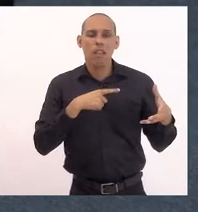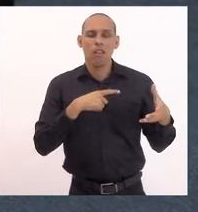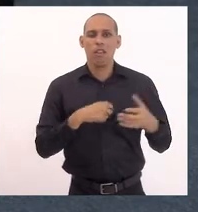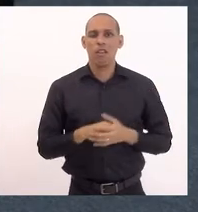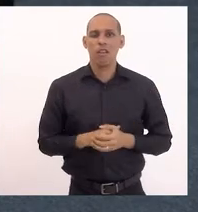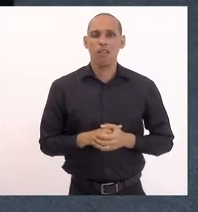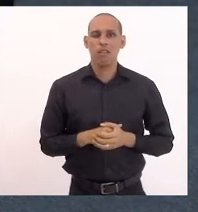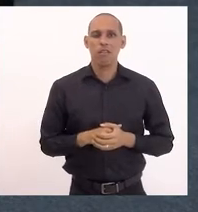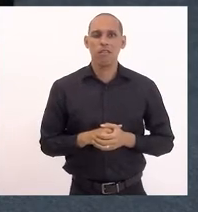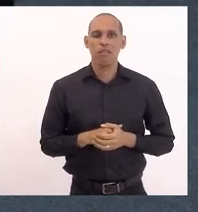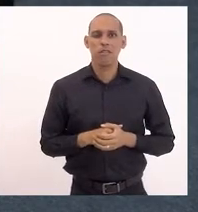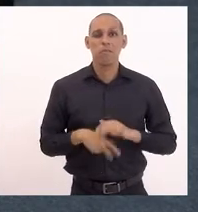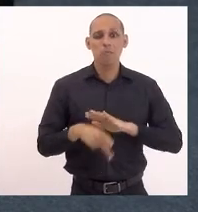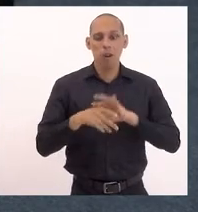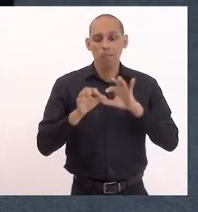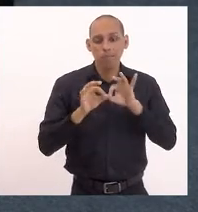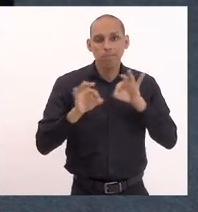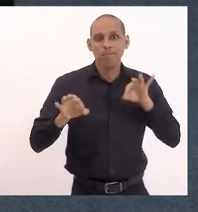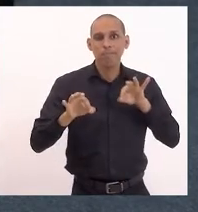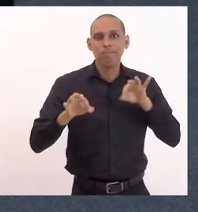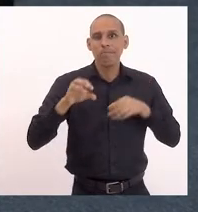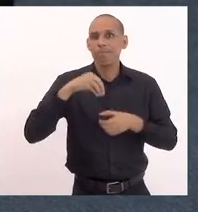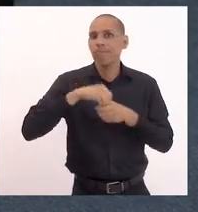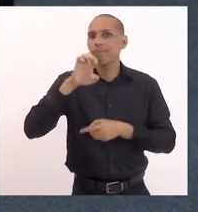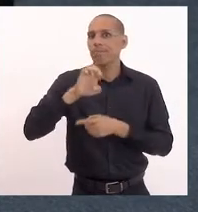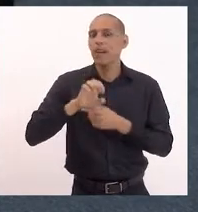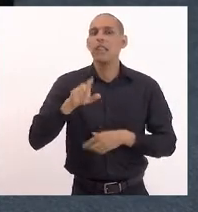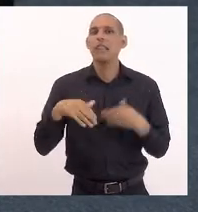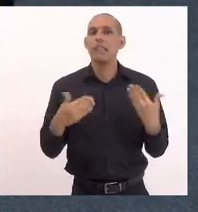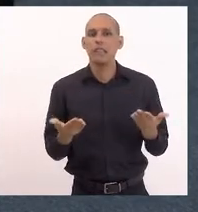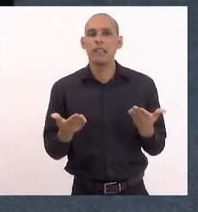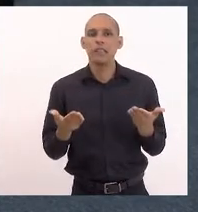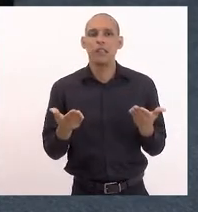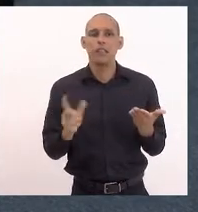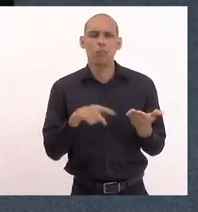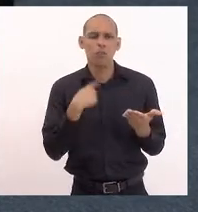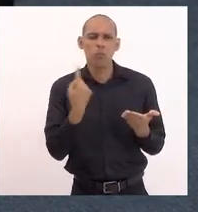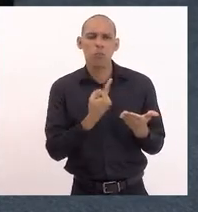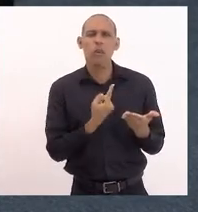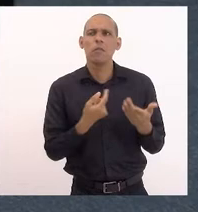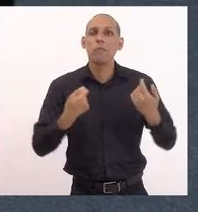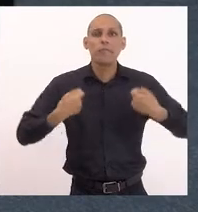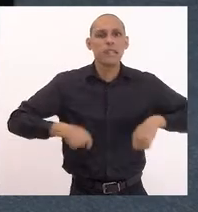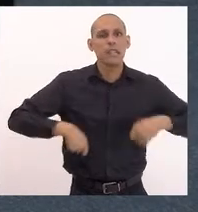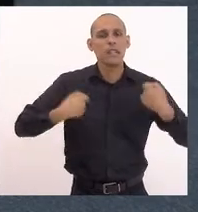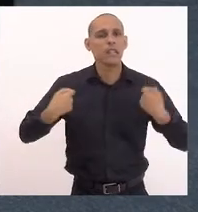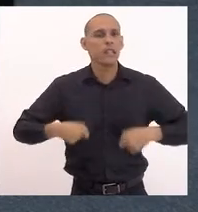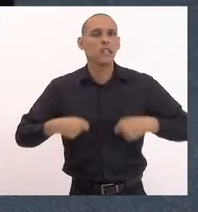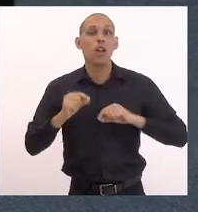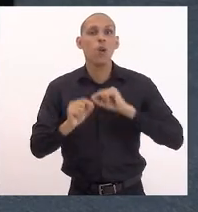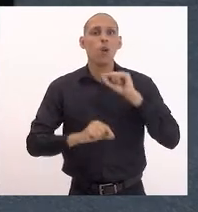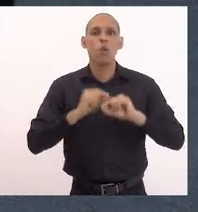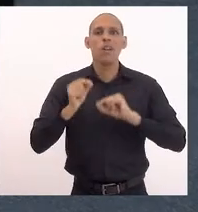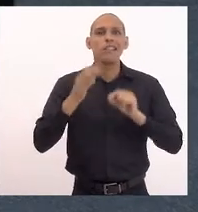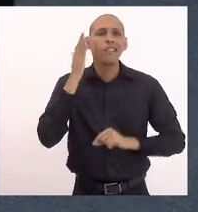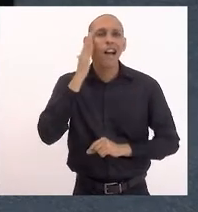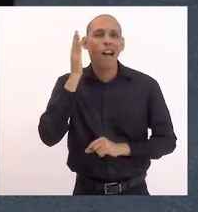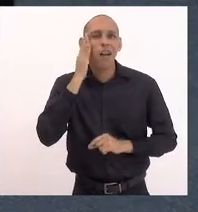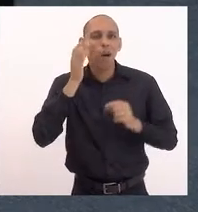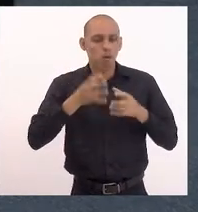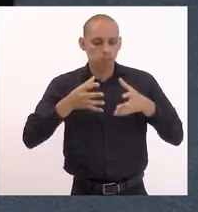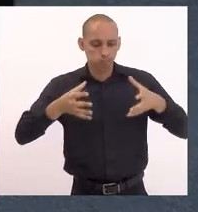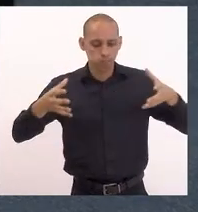métrica do nosso Estado. Então, portanto, é preciso que a gente tenha a dimensão do tamanho dessa